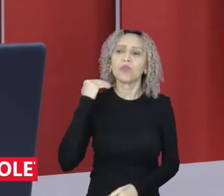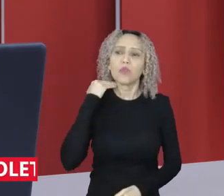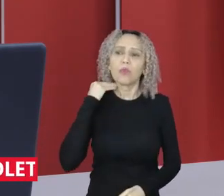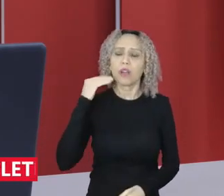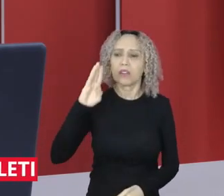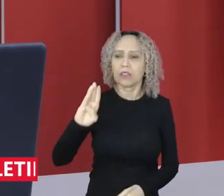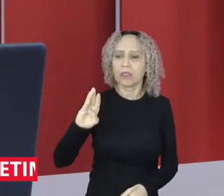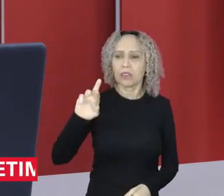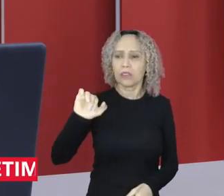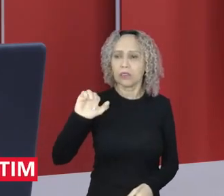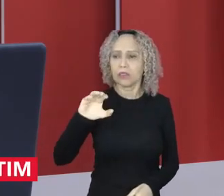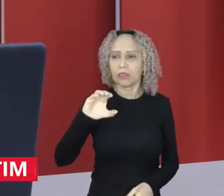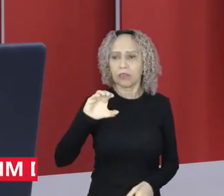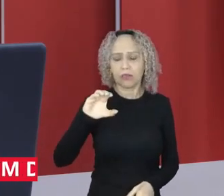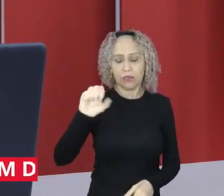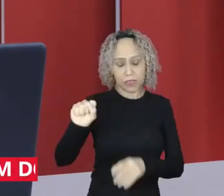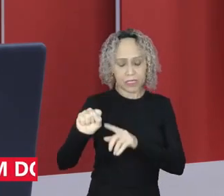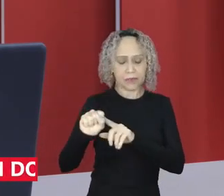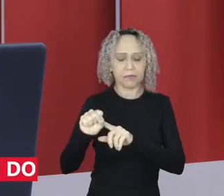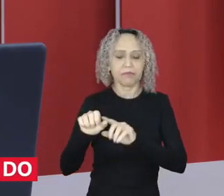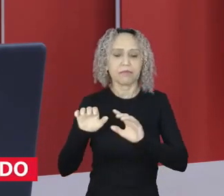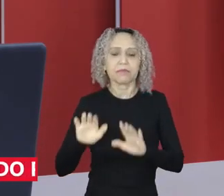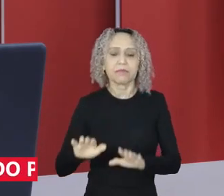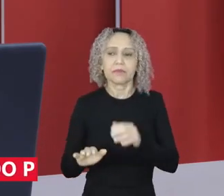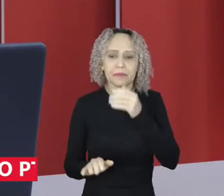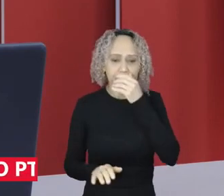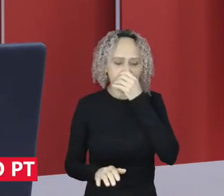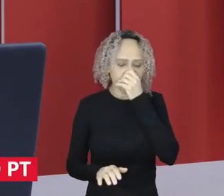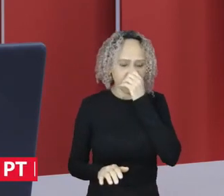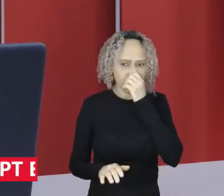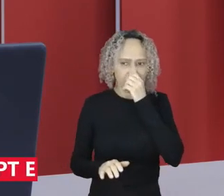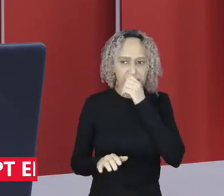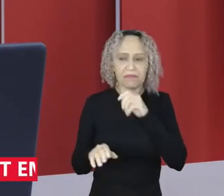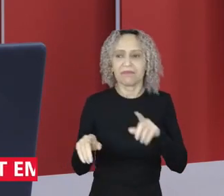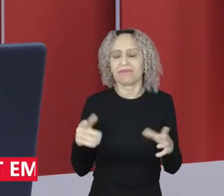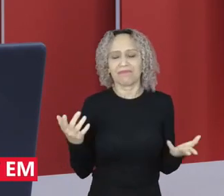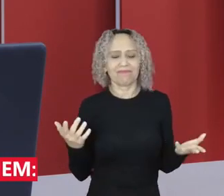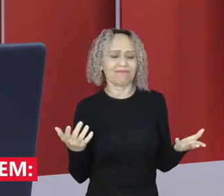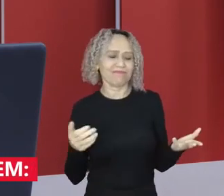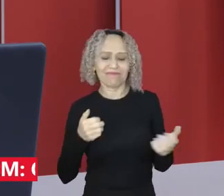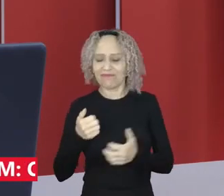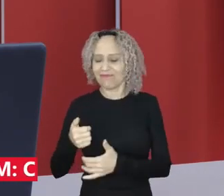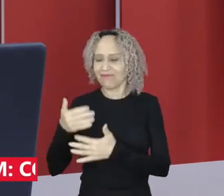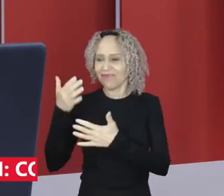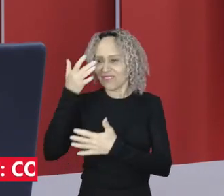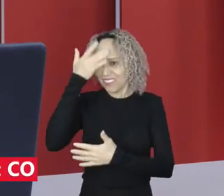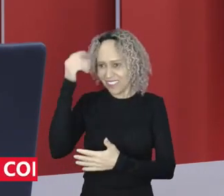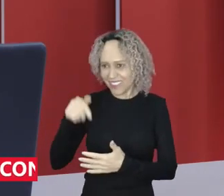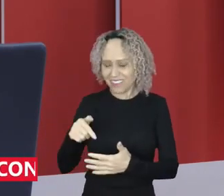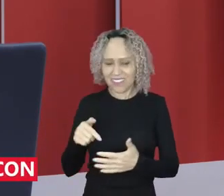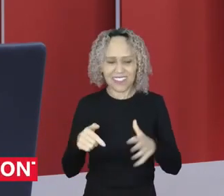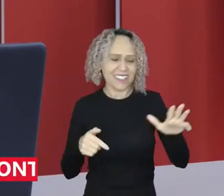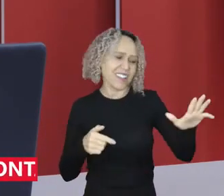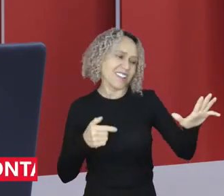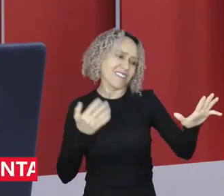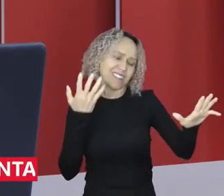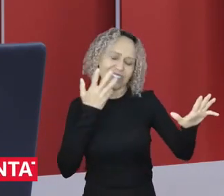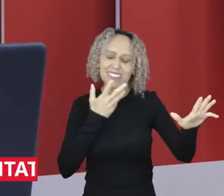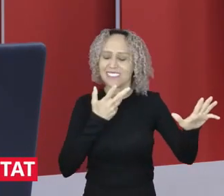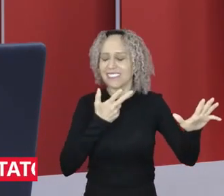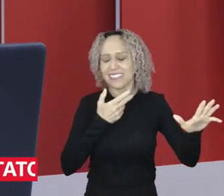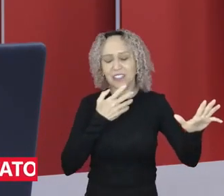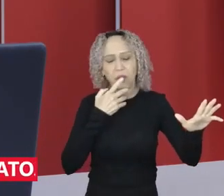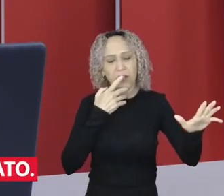bloco. Olha só, Irani Amaro. Eita, velho bonito Lula. Gente, isso é muito bom. Não conheço o pai Lula. Não conhece